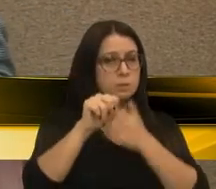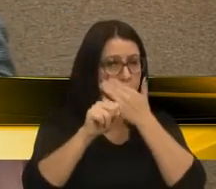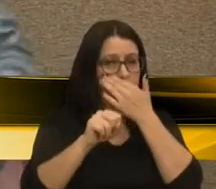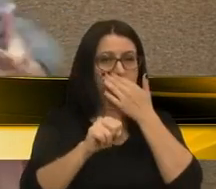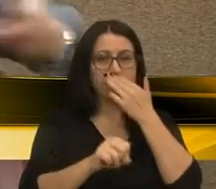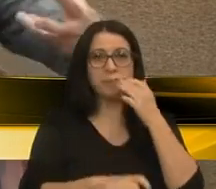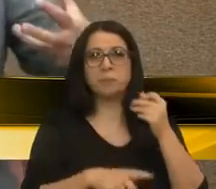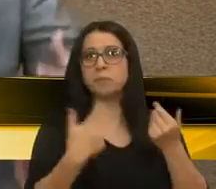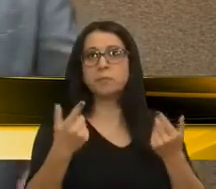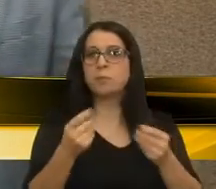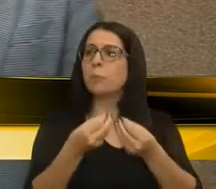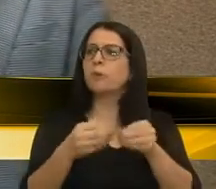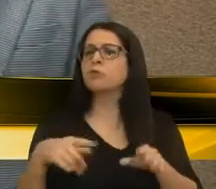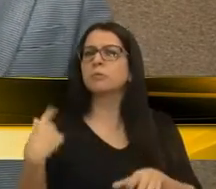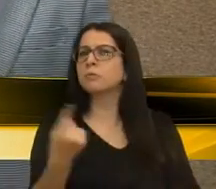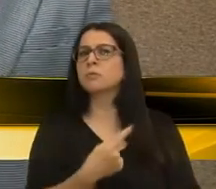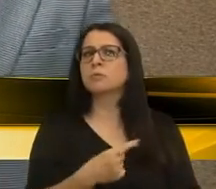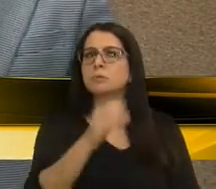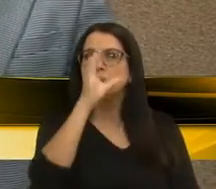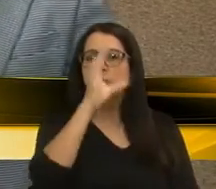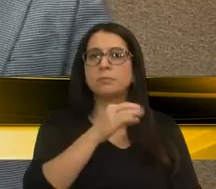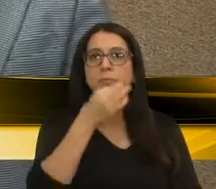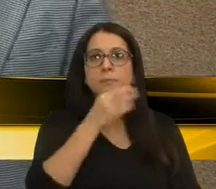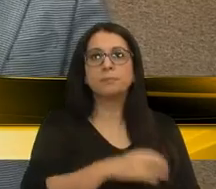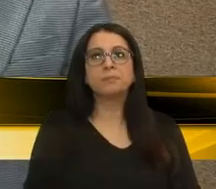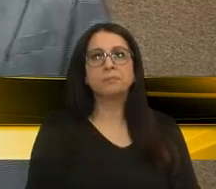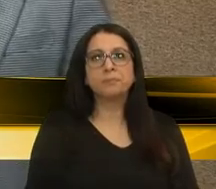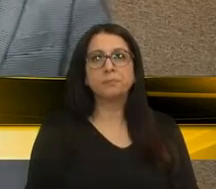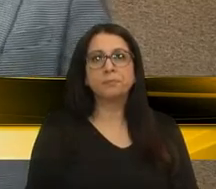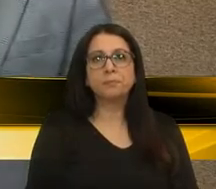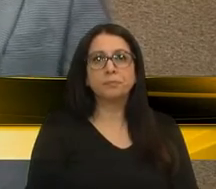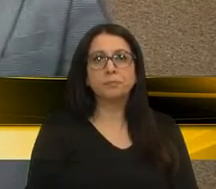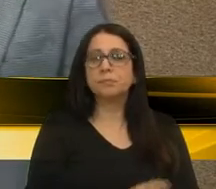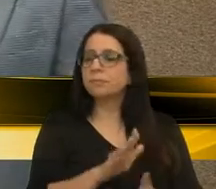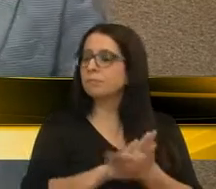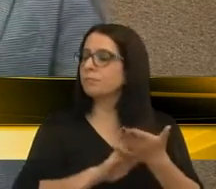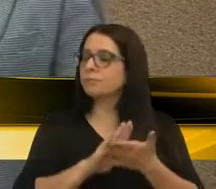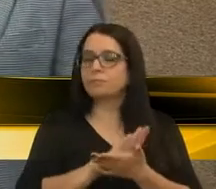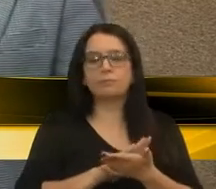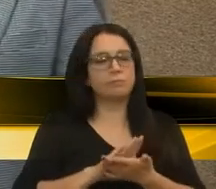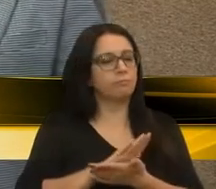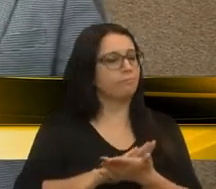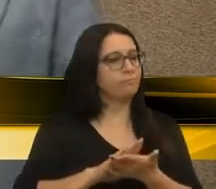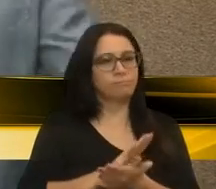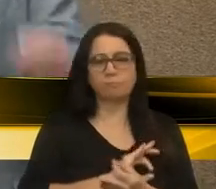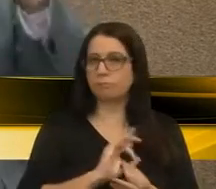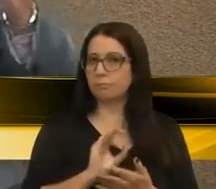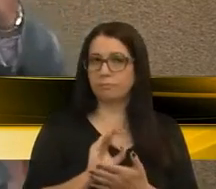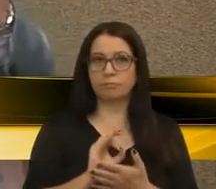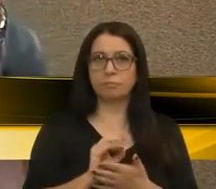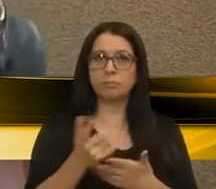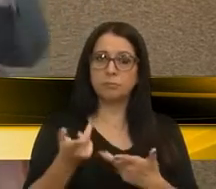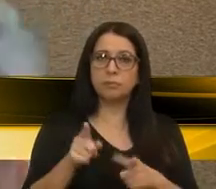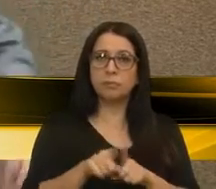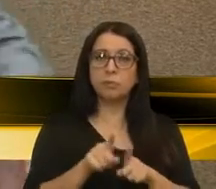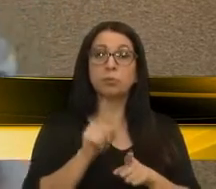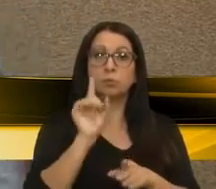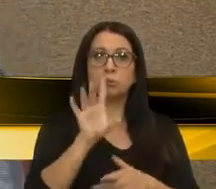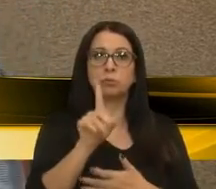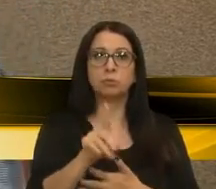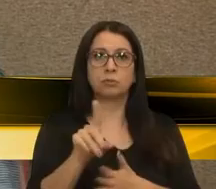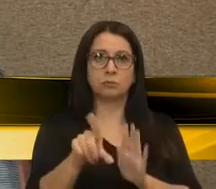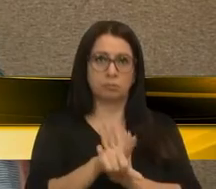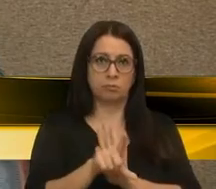Qual foi o prejuízo para o cidadão caixiense? Absolutamente nenhum. Portanto, a questão é somente